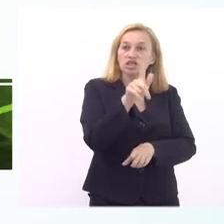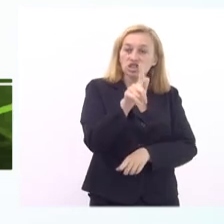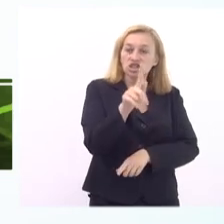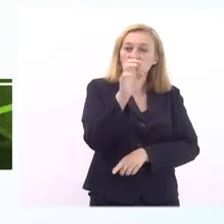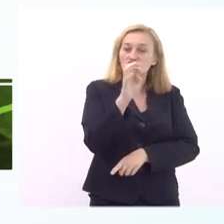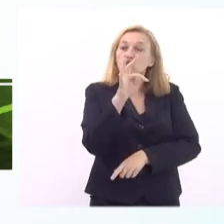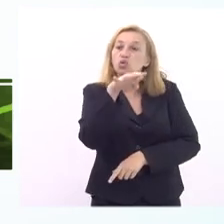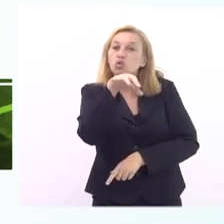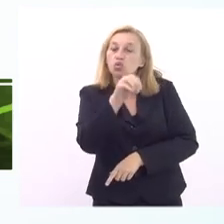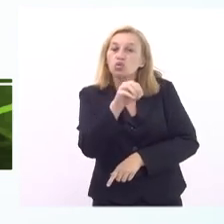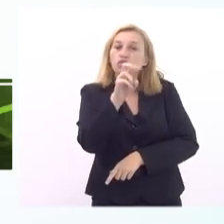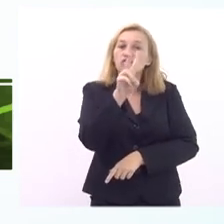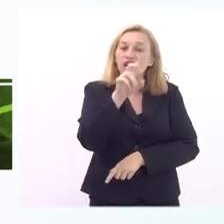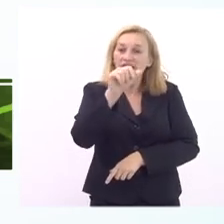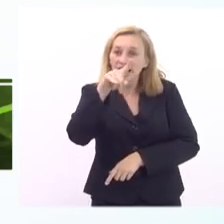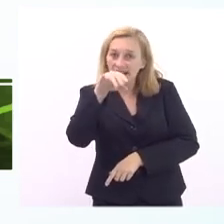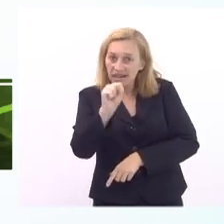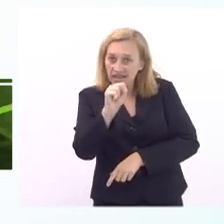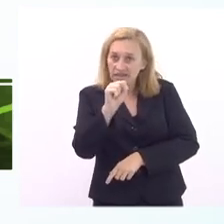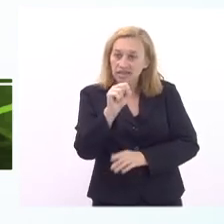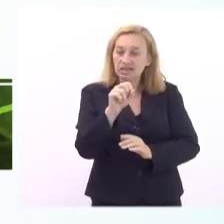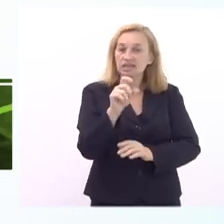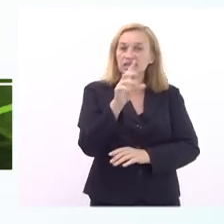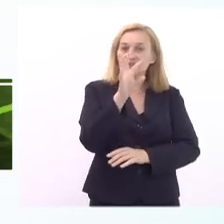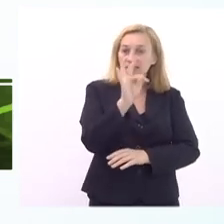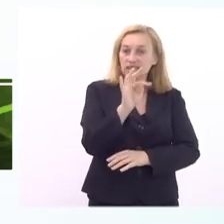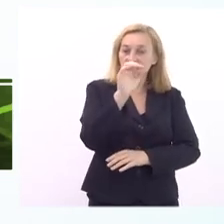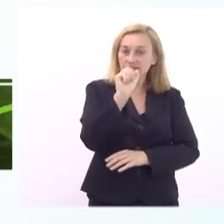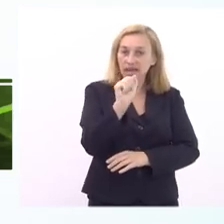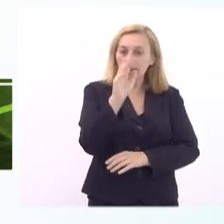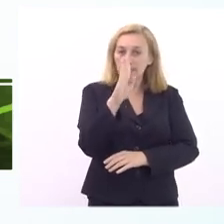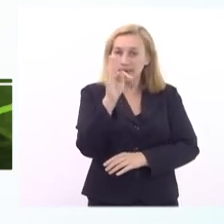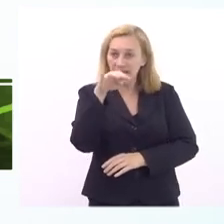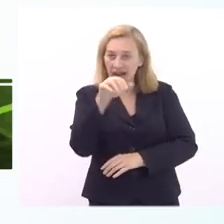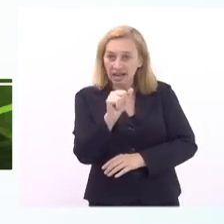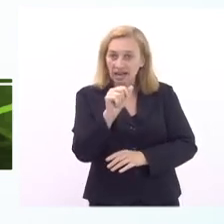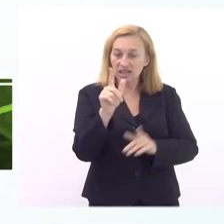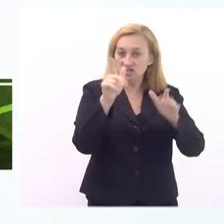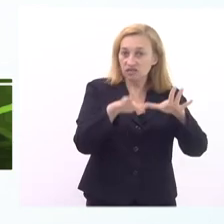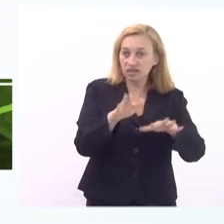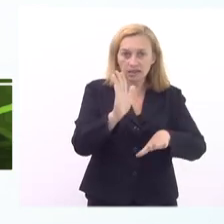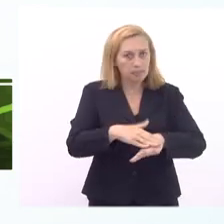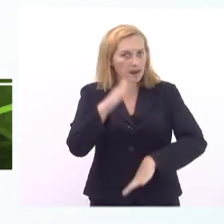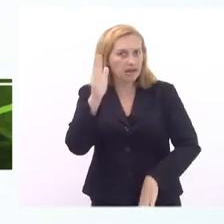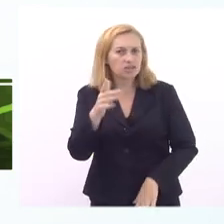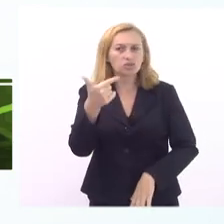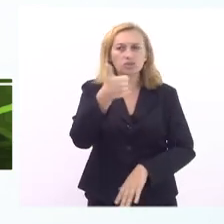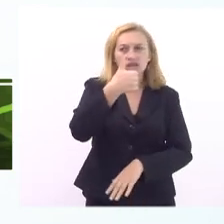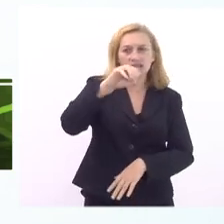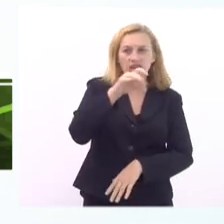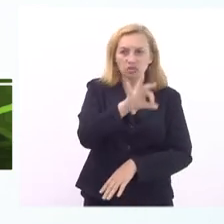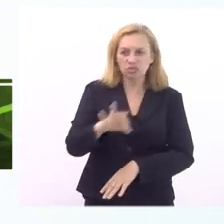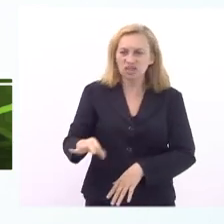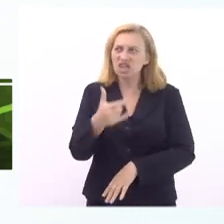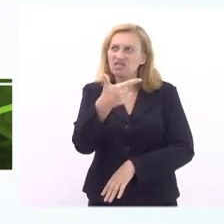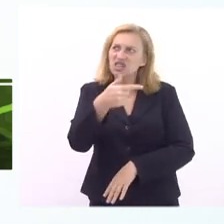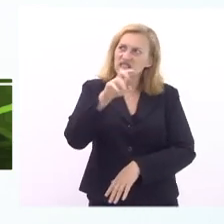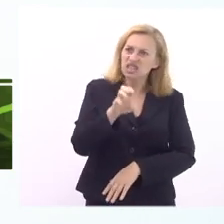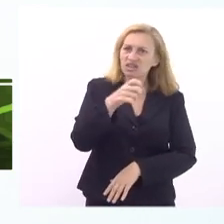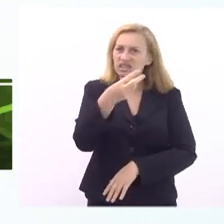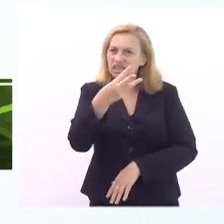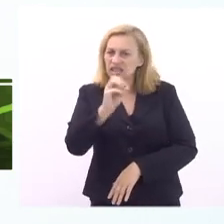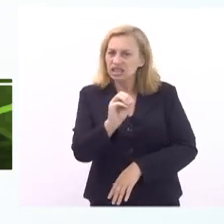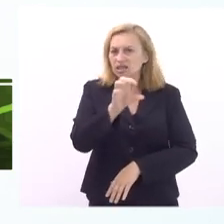preço do mercado a diferença é maior do que 10% a diferença aí geraria ao redor de 25% a 30